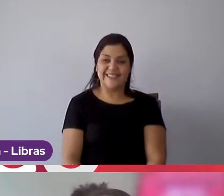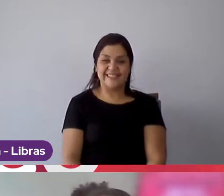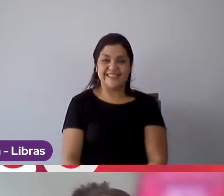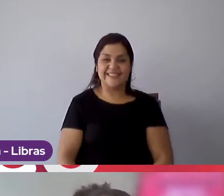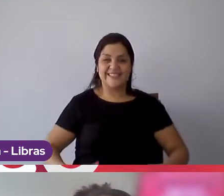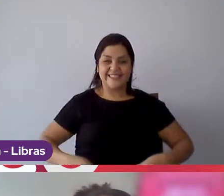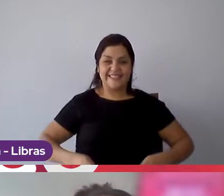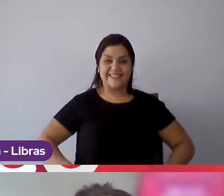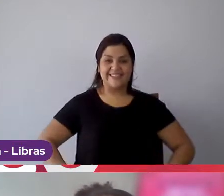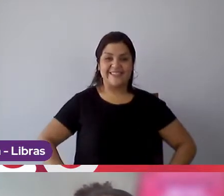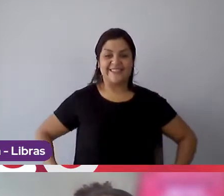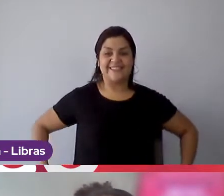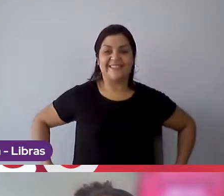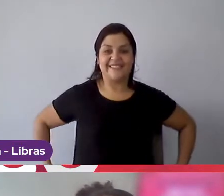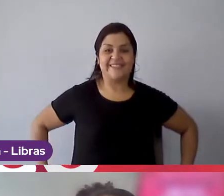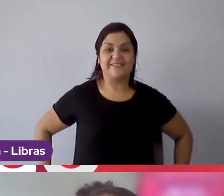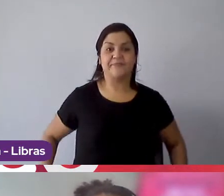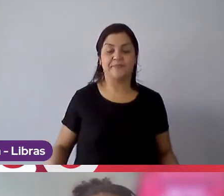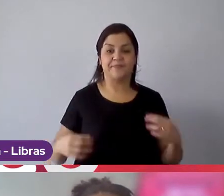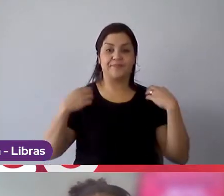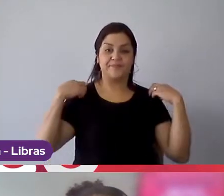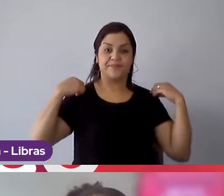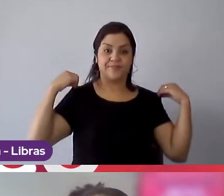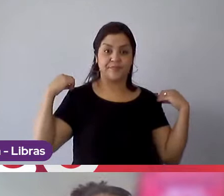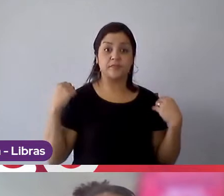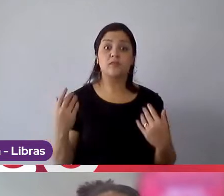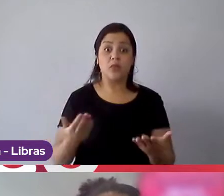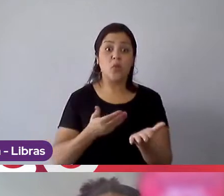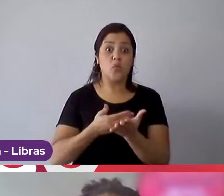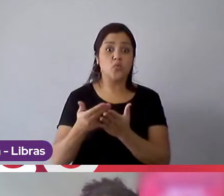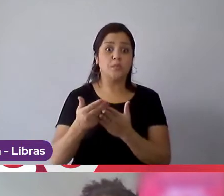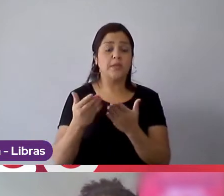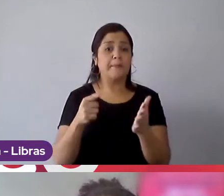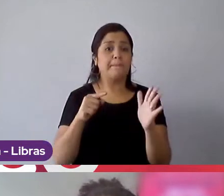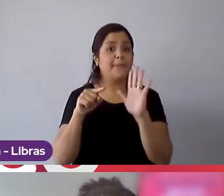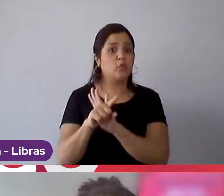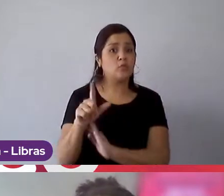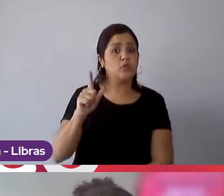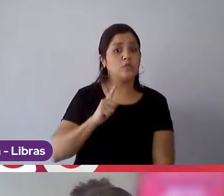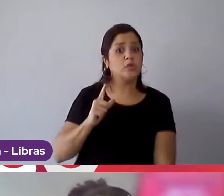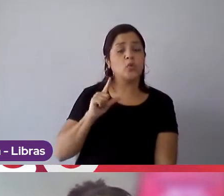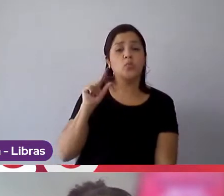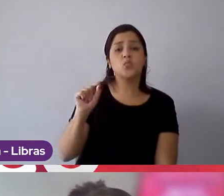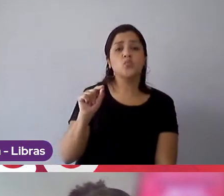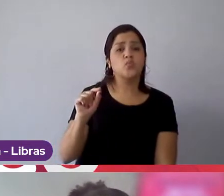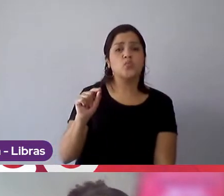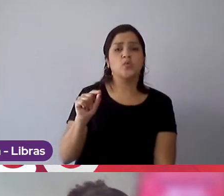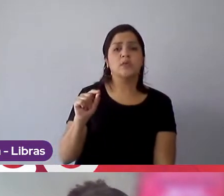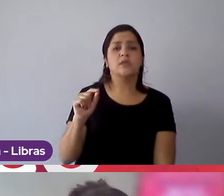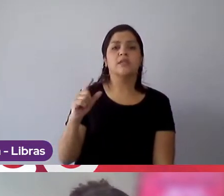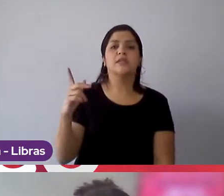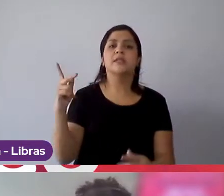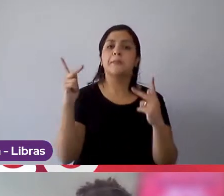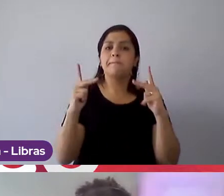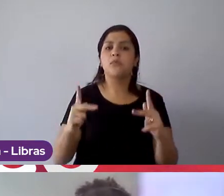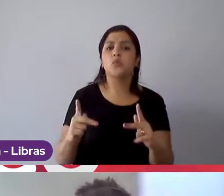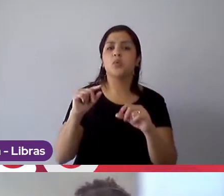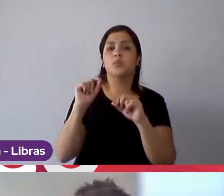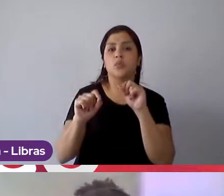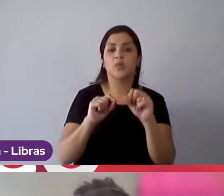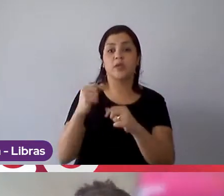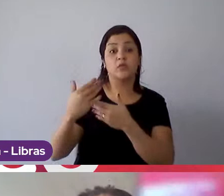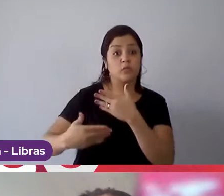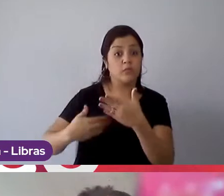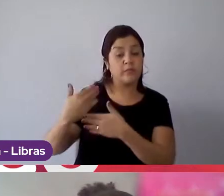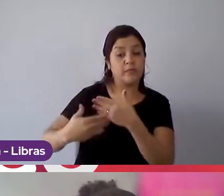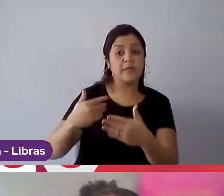a gente pode abrir para as perguntas, inclusive já tem uma aqui que é sobre o programa de desenvolvimento, né, se a